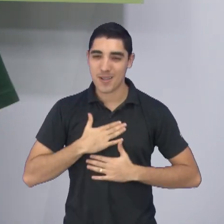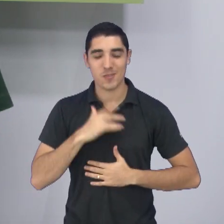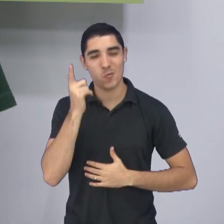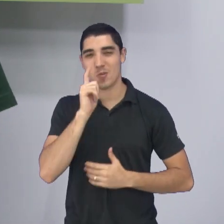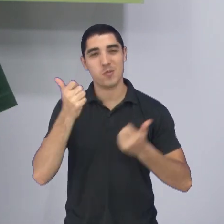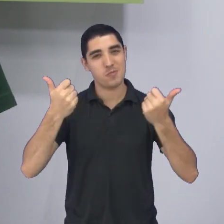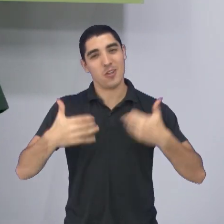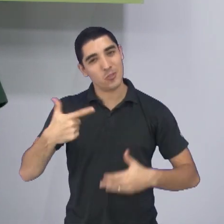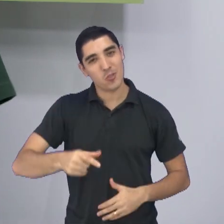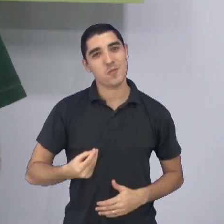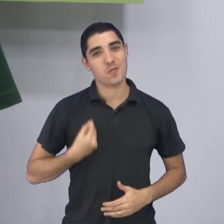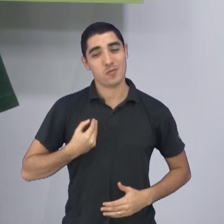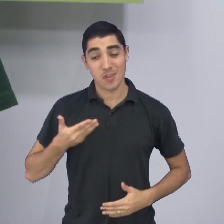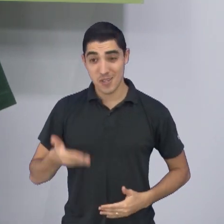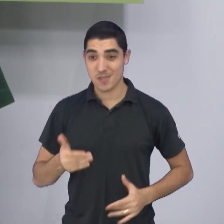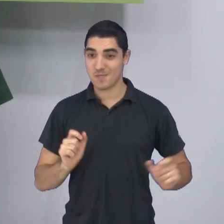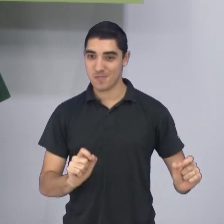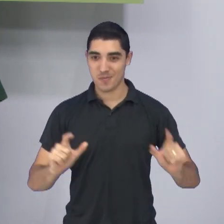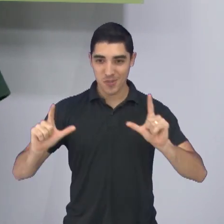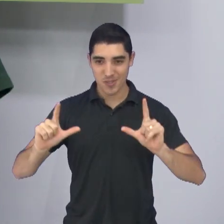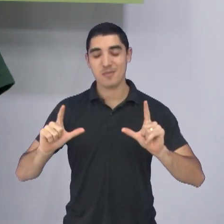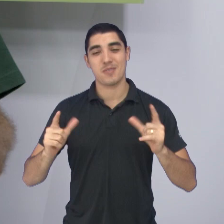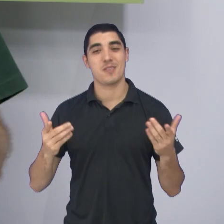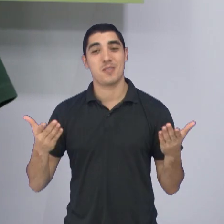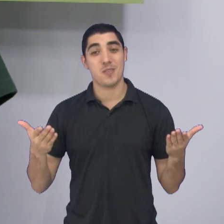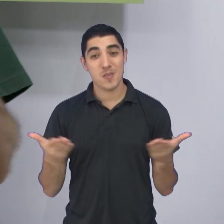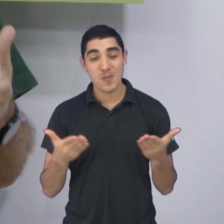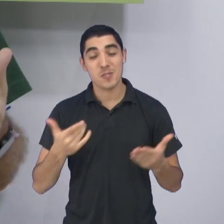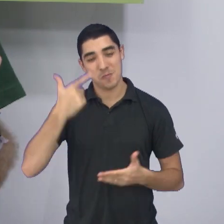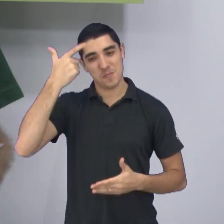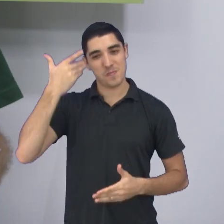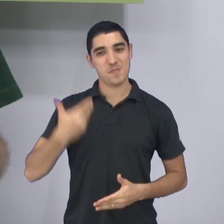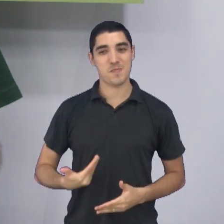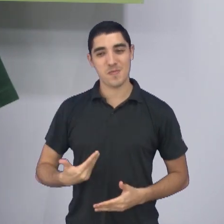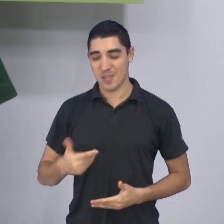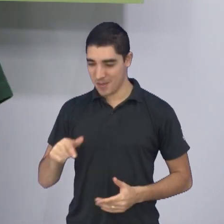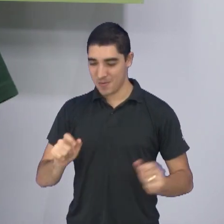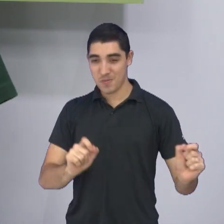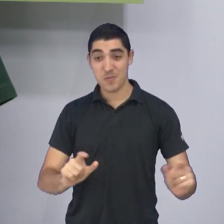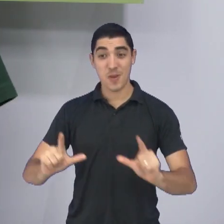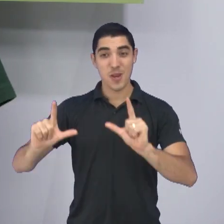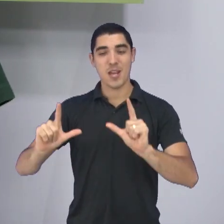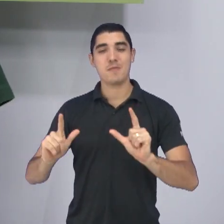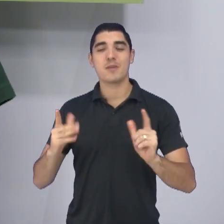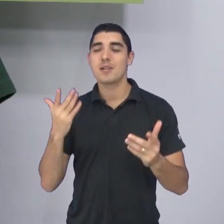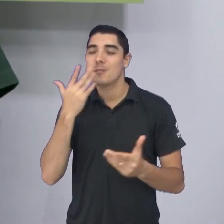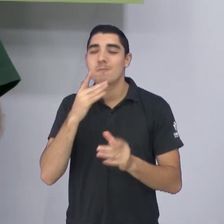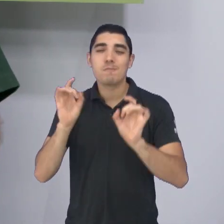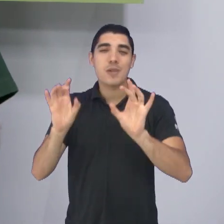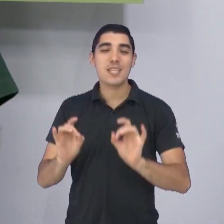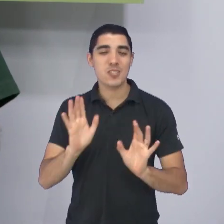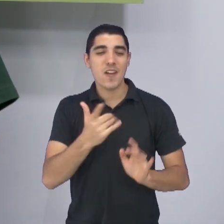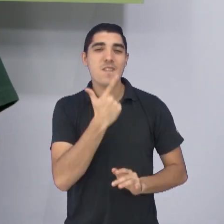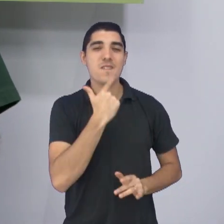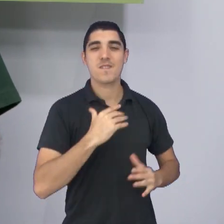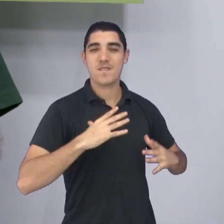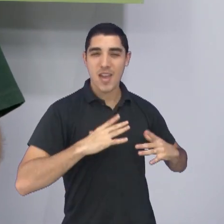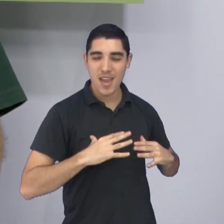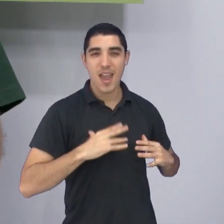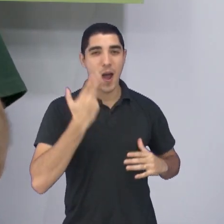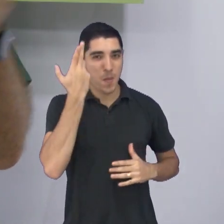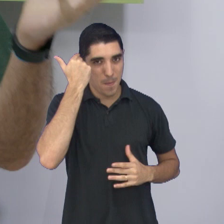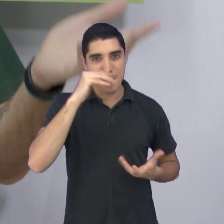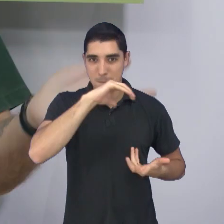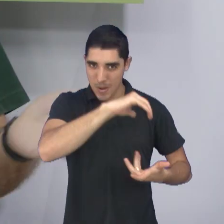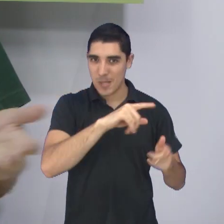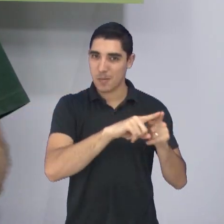inenarrável estar em mais um Hora do Esporte, este doce, adocicado Hora do Esporte depois de um feriado de Páscoa. Sempre com muita informação